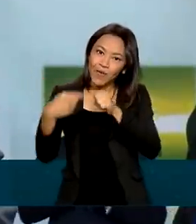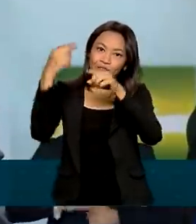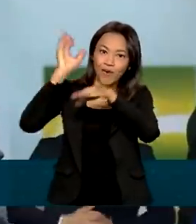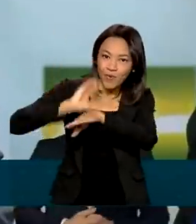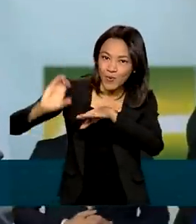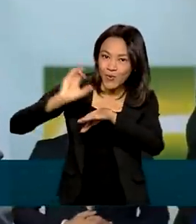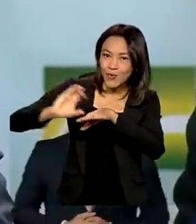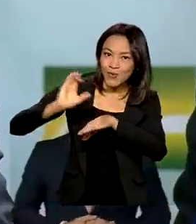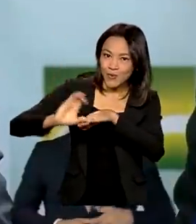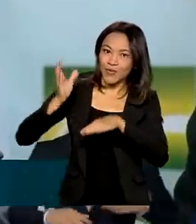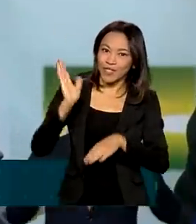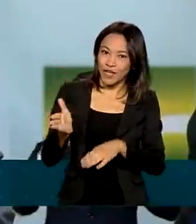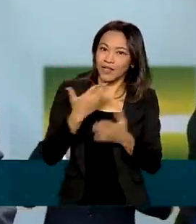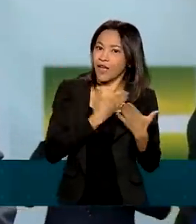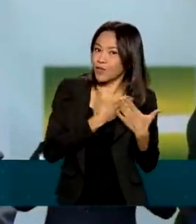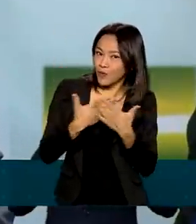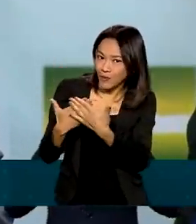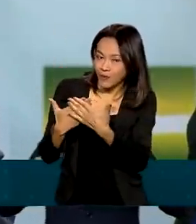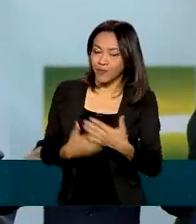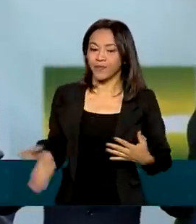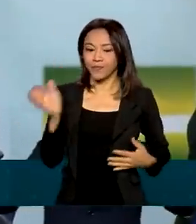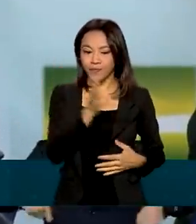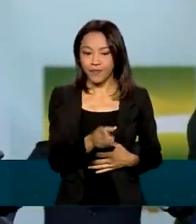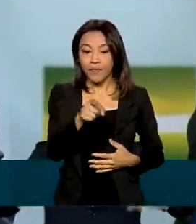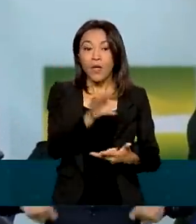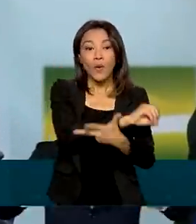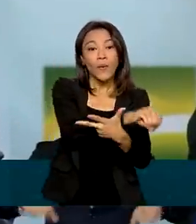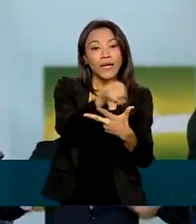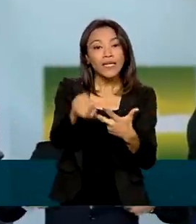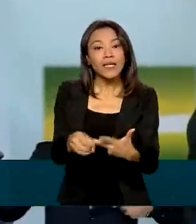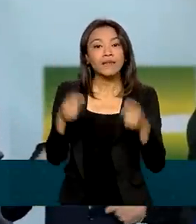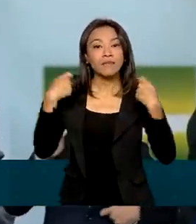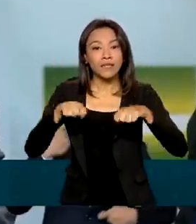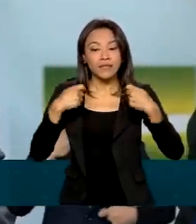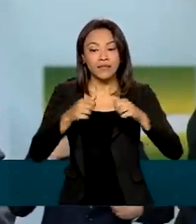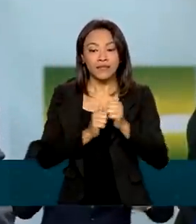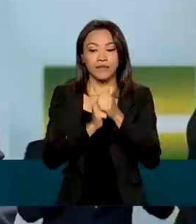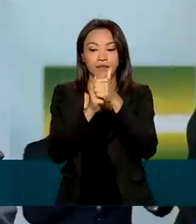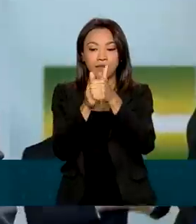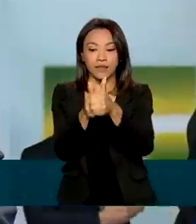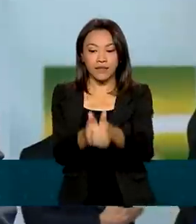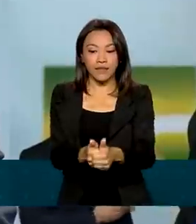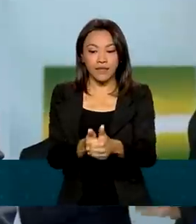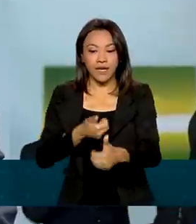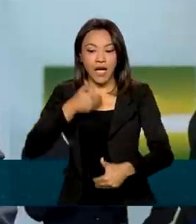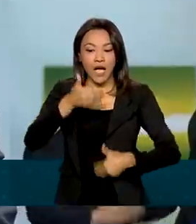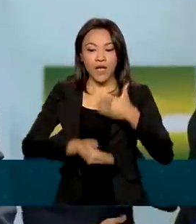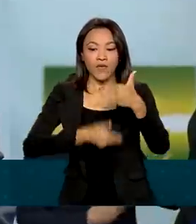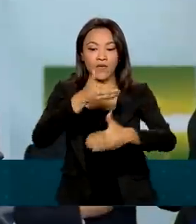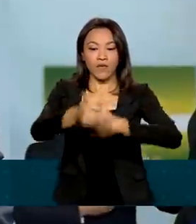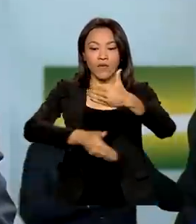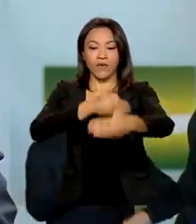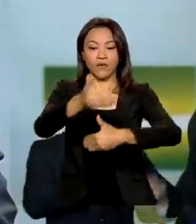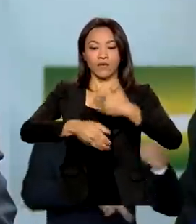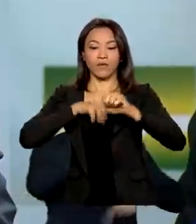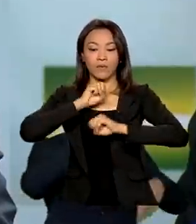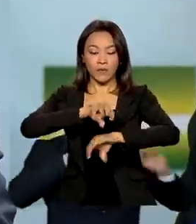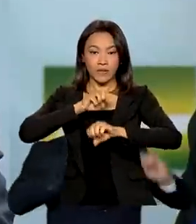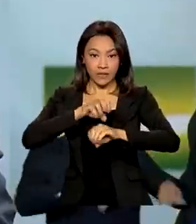precisa acompanhar a evolução da educação brasileira,